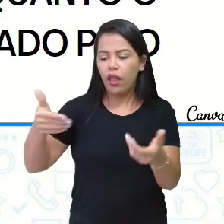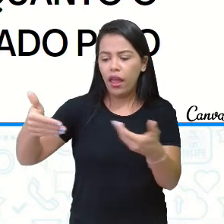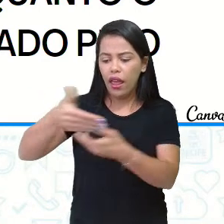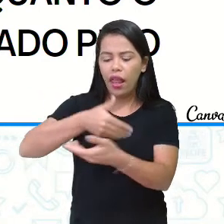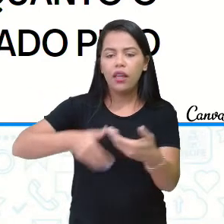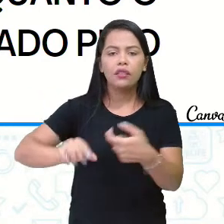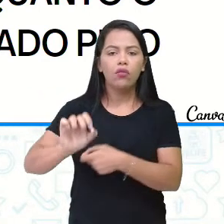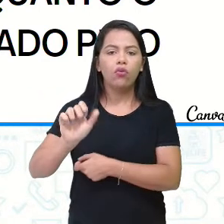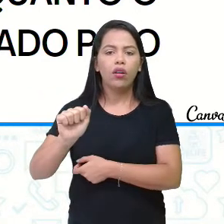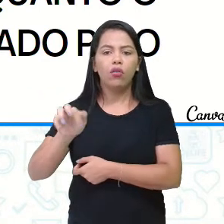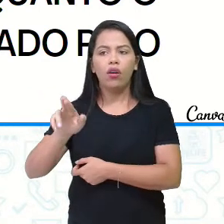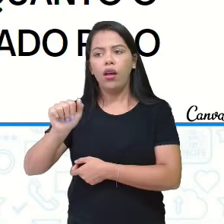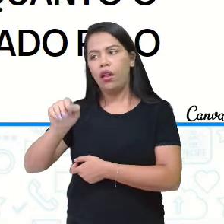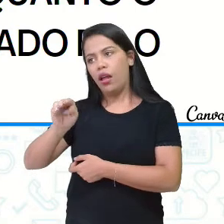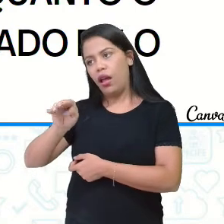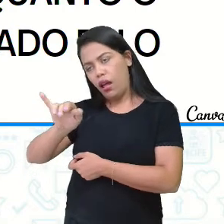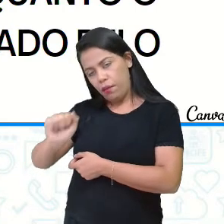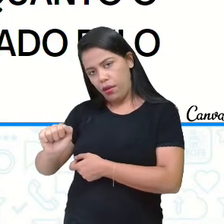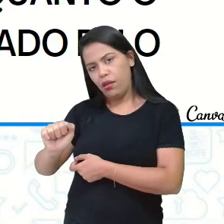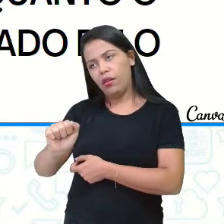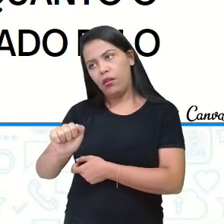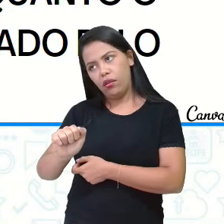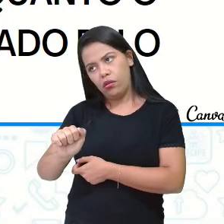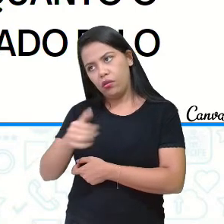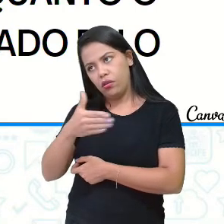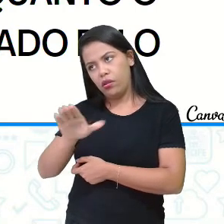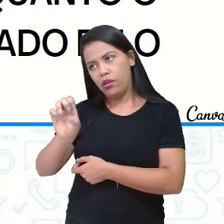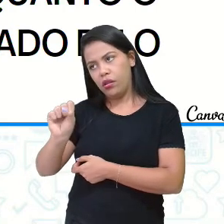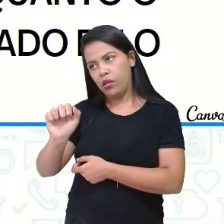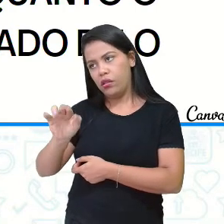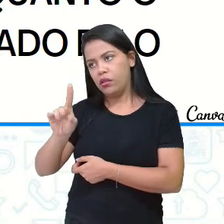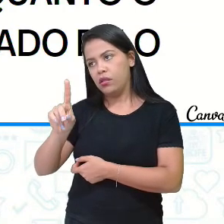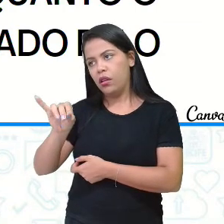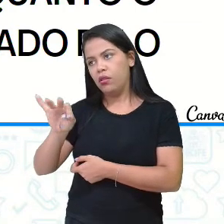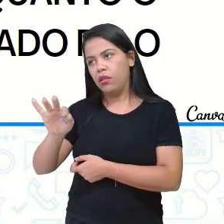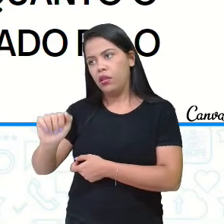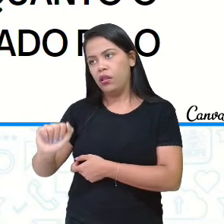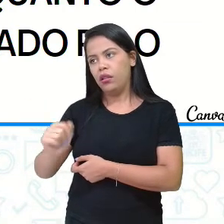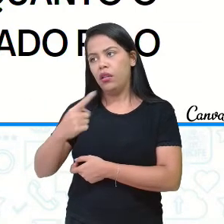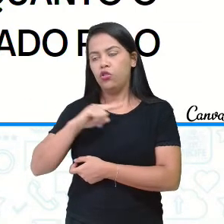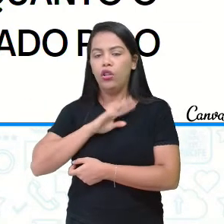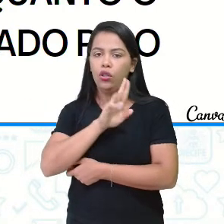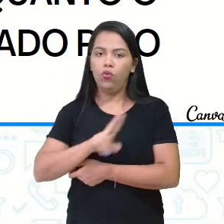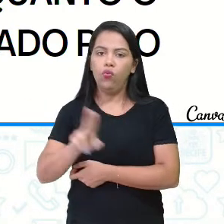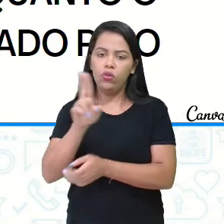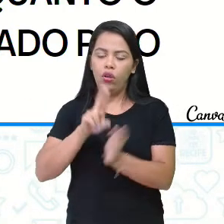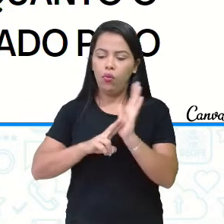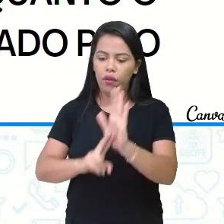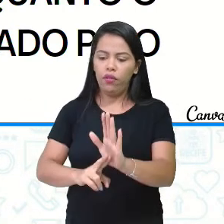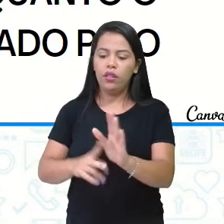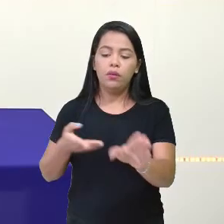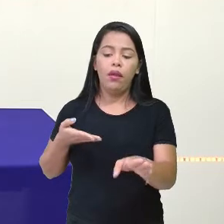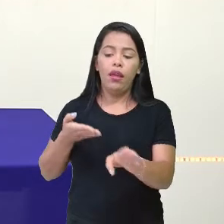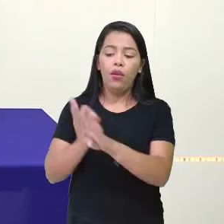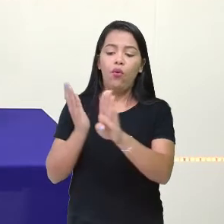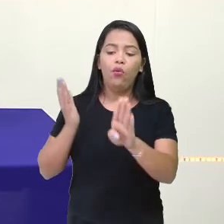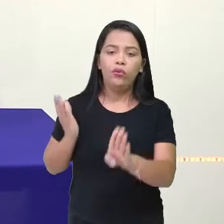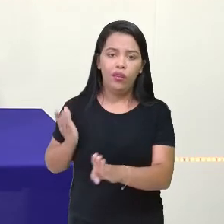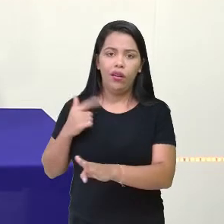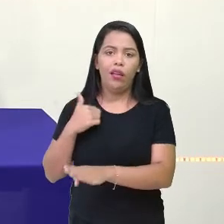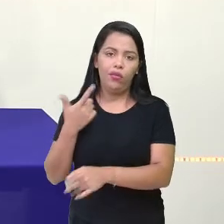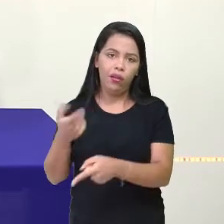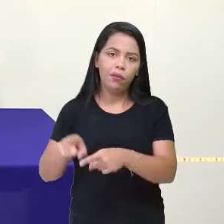Arábia Saudita, que assim, a gente pode usar como referência, né? Para poder ver onde ele é. Tanto é que eu usei aqui para poder